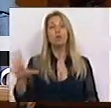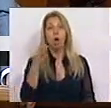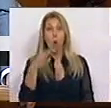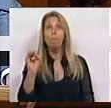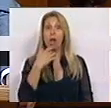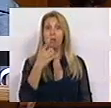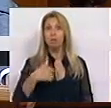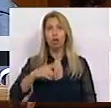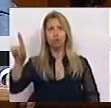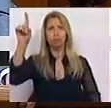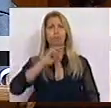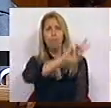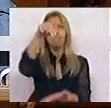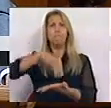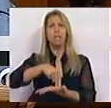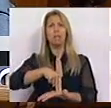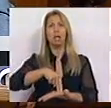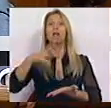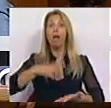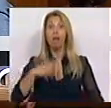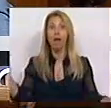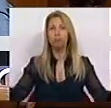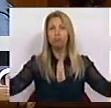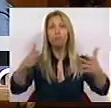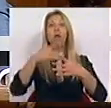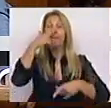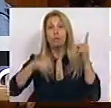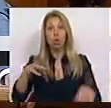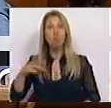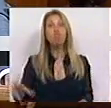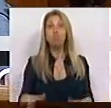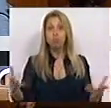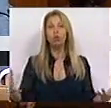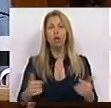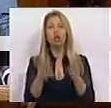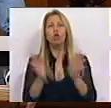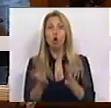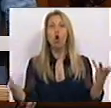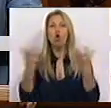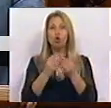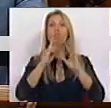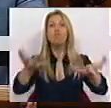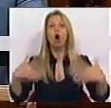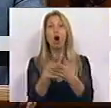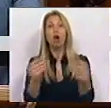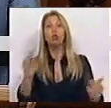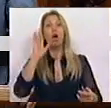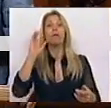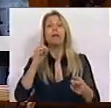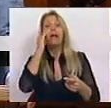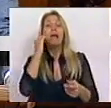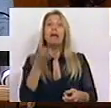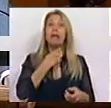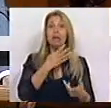presente e propõe-se mobilizar Portugal e todos os portugueses para que juntos possamos superar esta crise e o beco em que nos quer colocar a atual